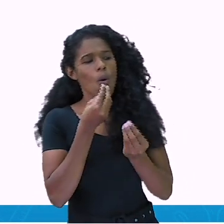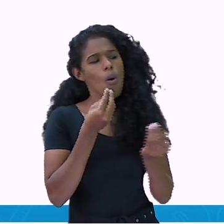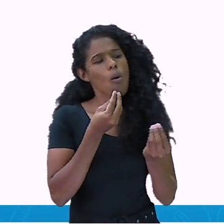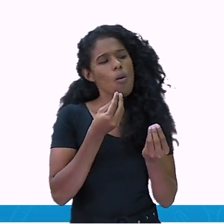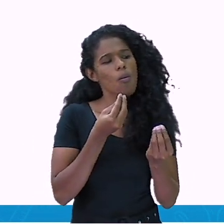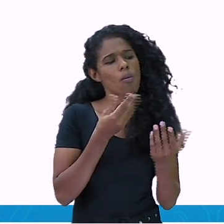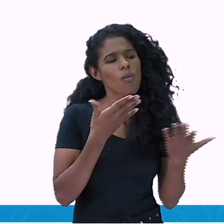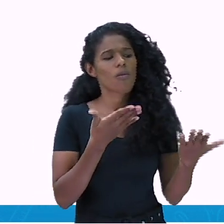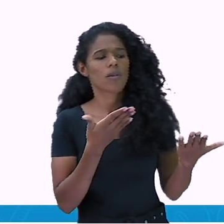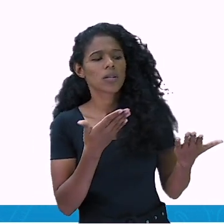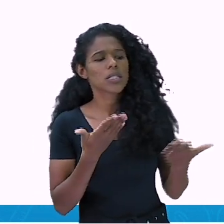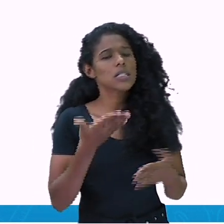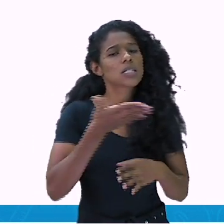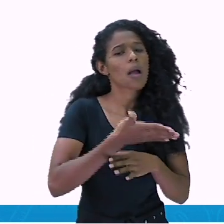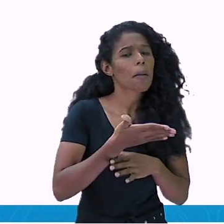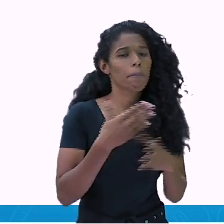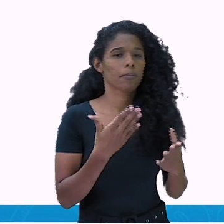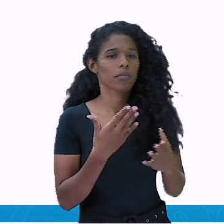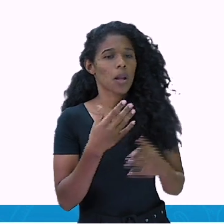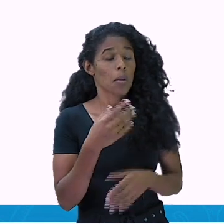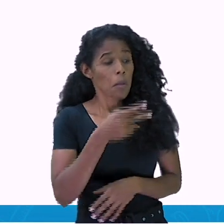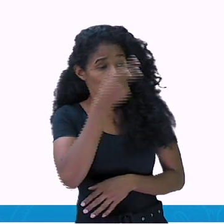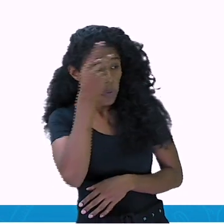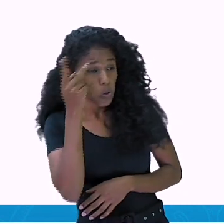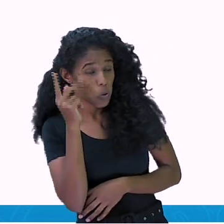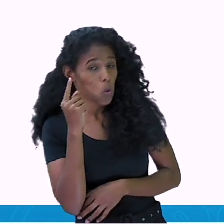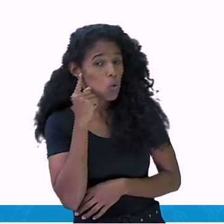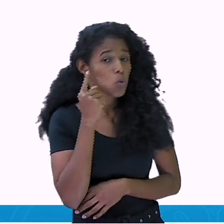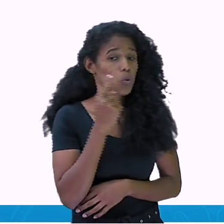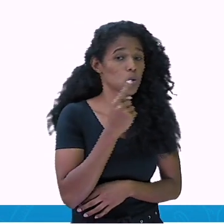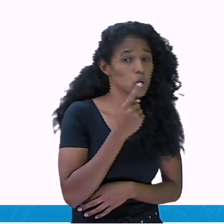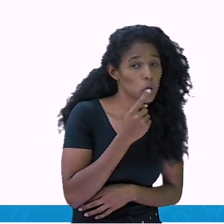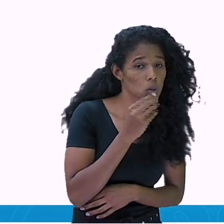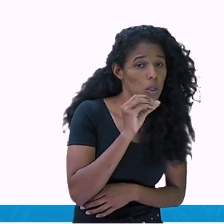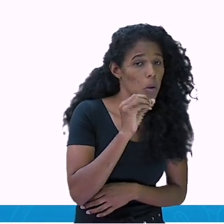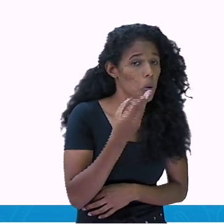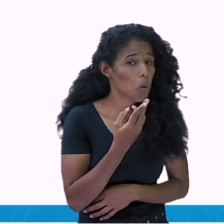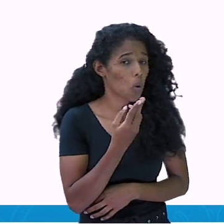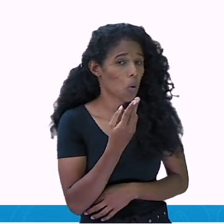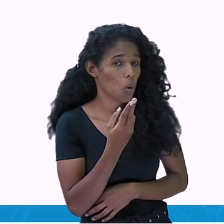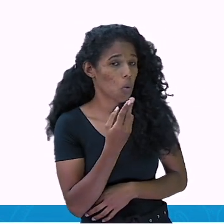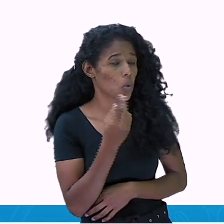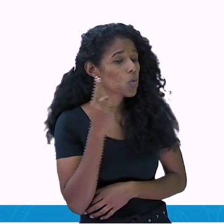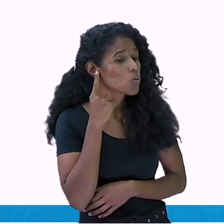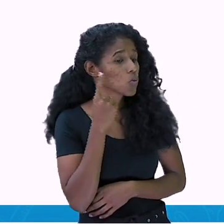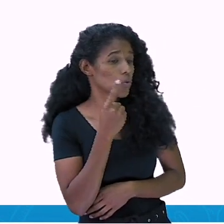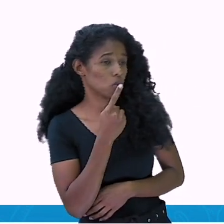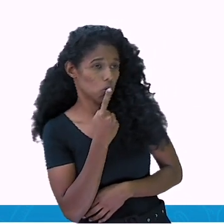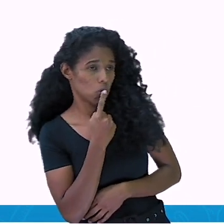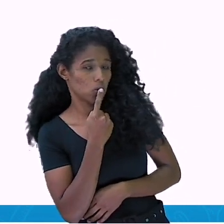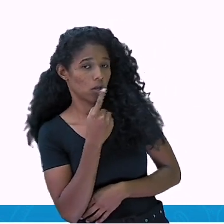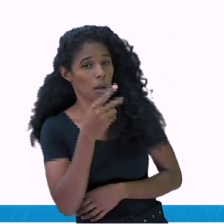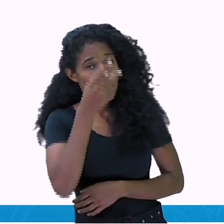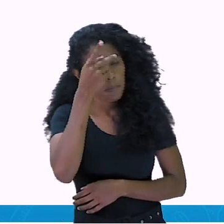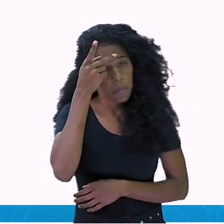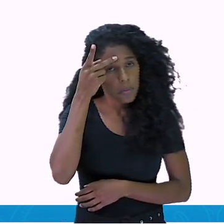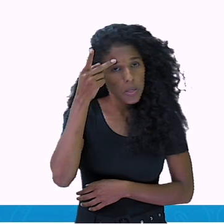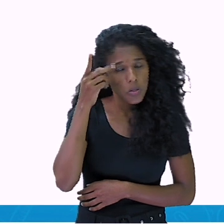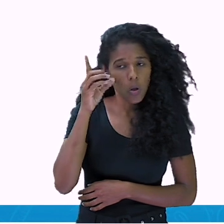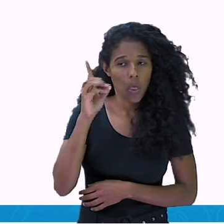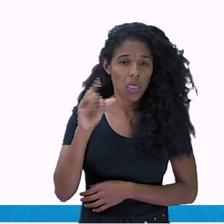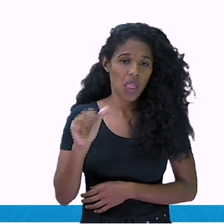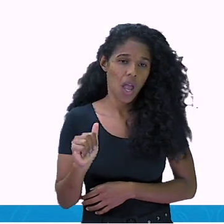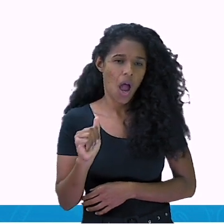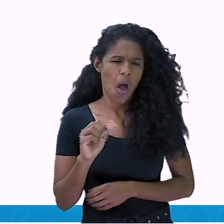surda ou surdo, pessoa com deficiência auditiva. E nunca, nunca diga surdo